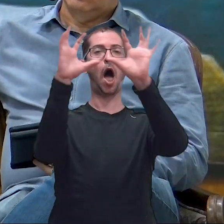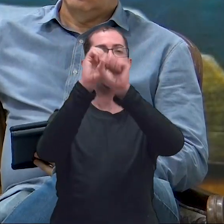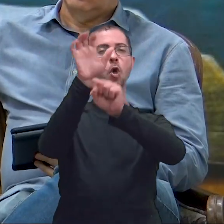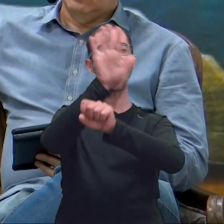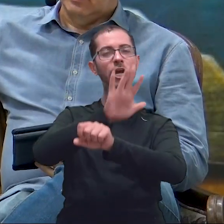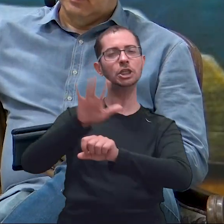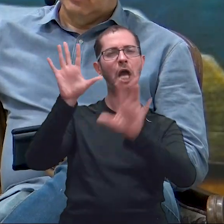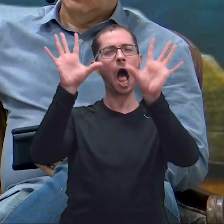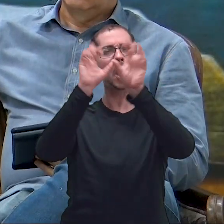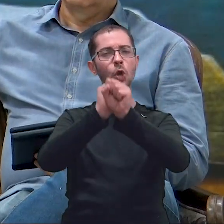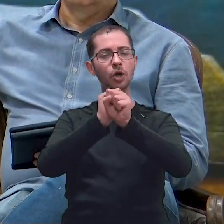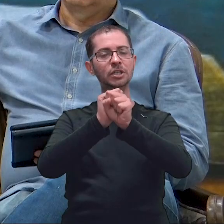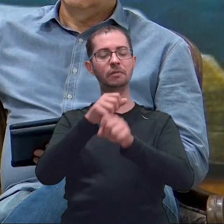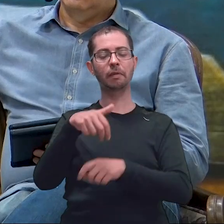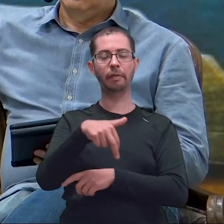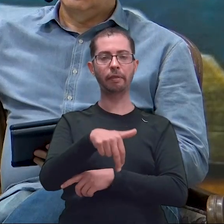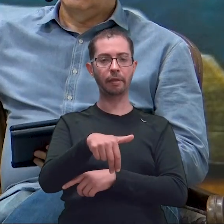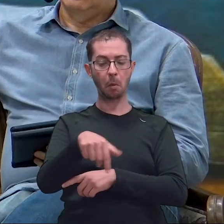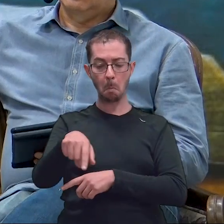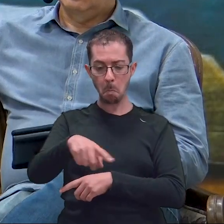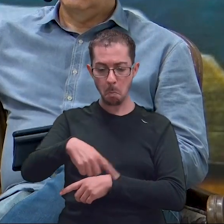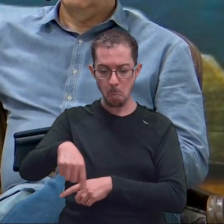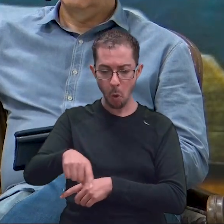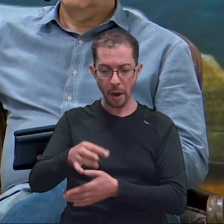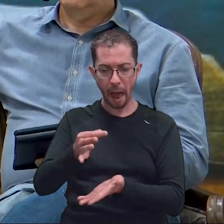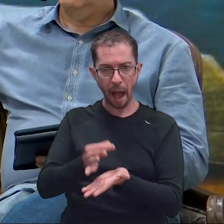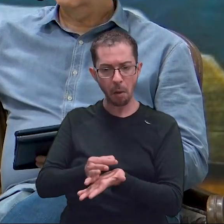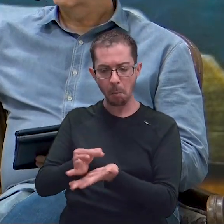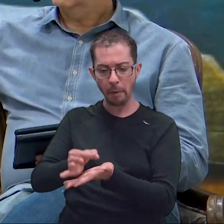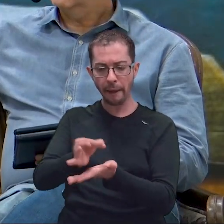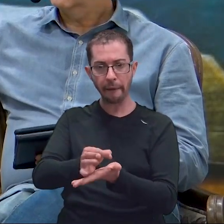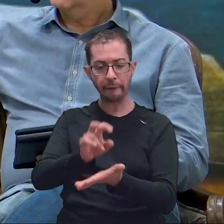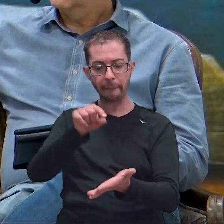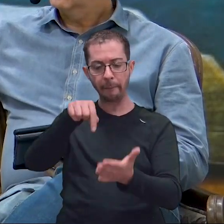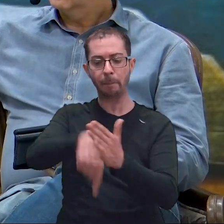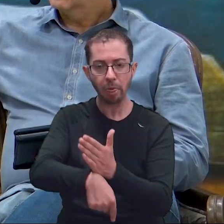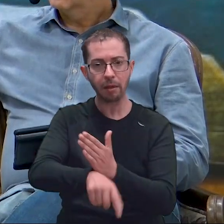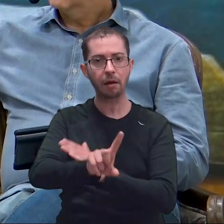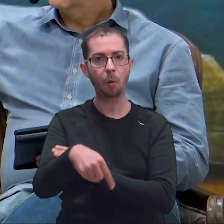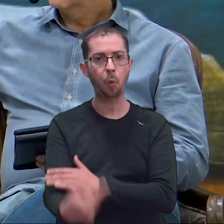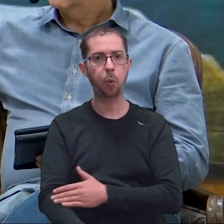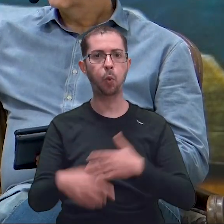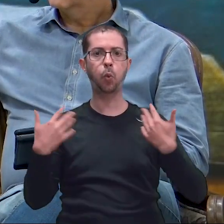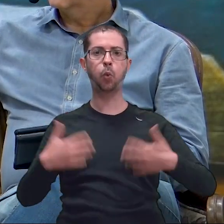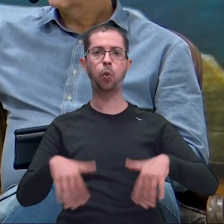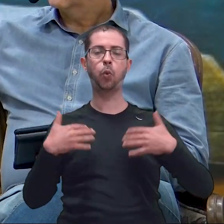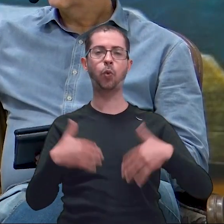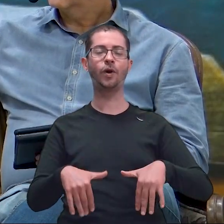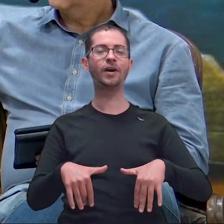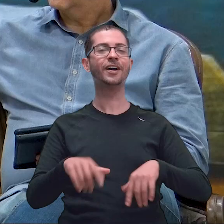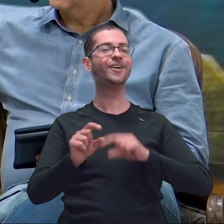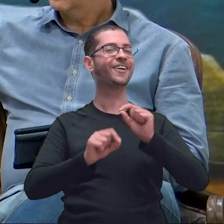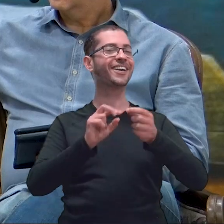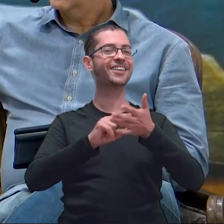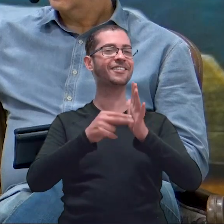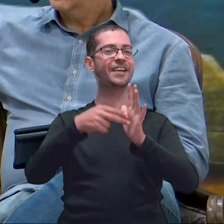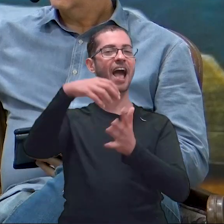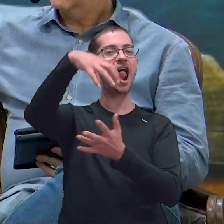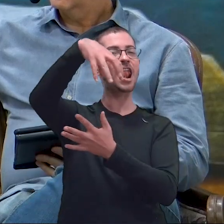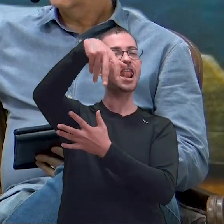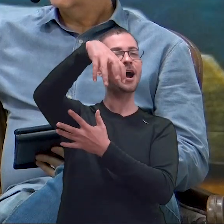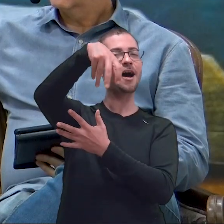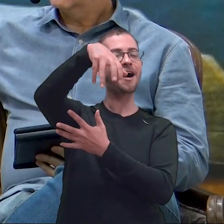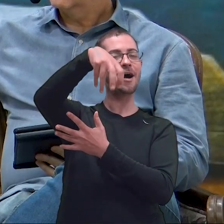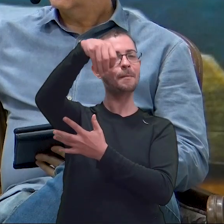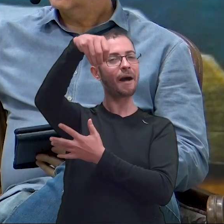farol, sem alguma coisa, nós vamos pisar num buraco, tropeçar, cair. Mas olha o que está fazendo aqui. Quem que é a lâmpada, aí, o doutor Nosso Pés? Olha